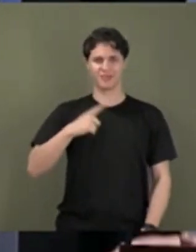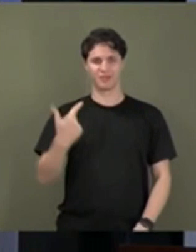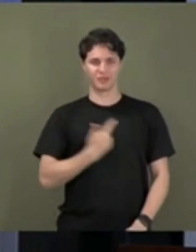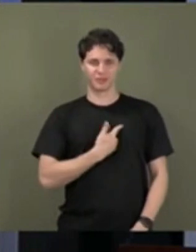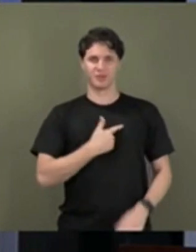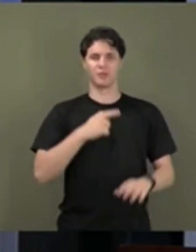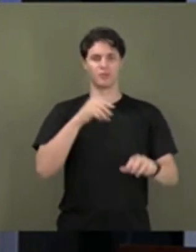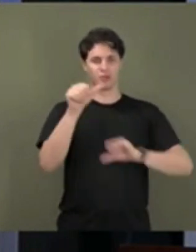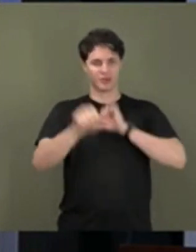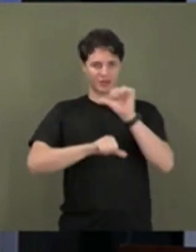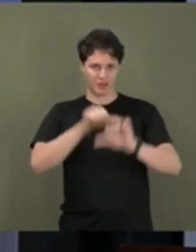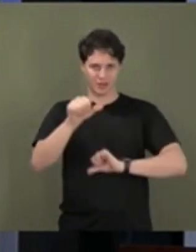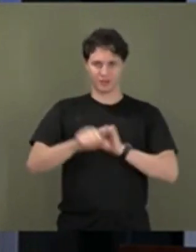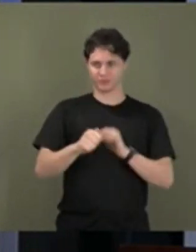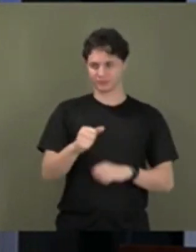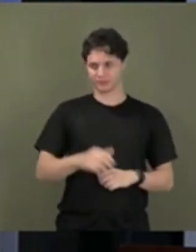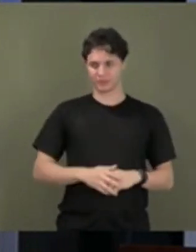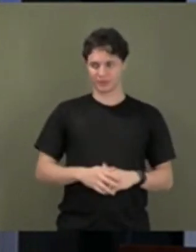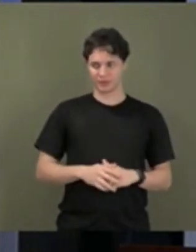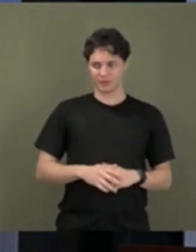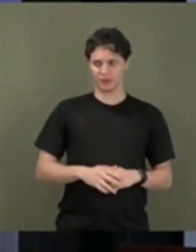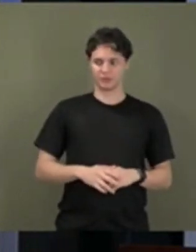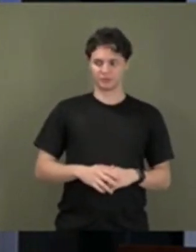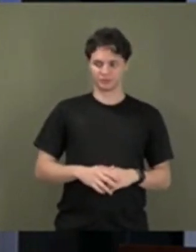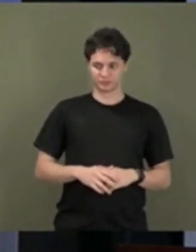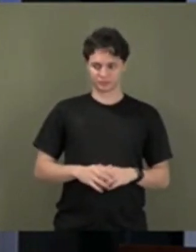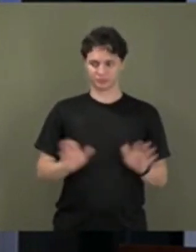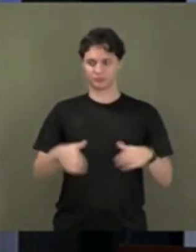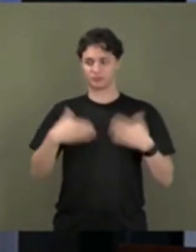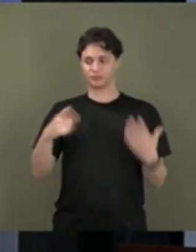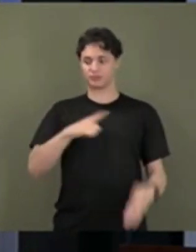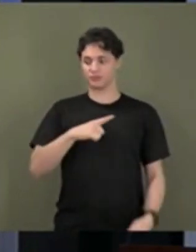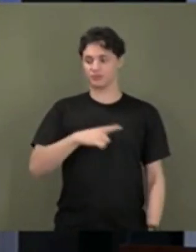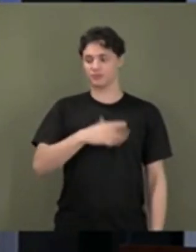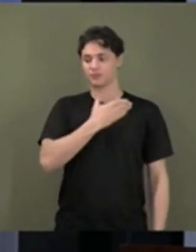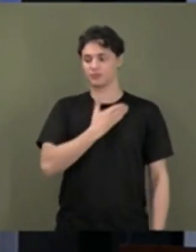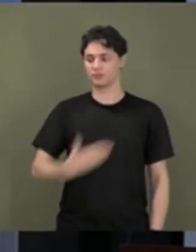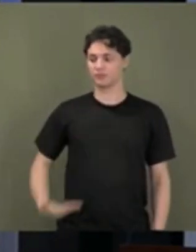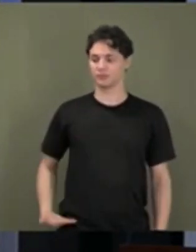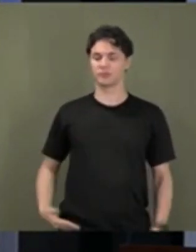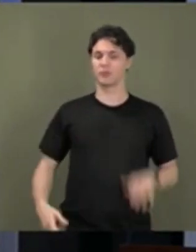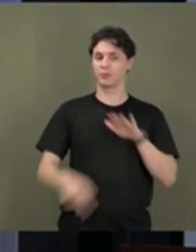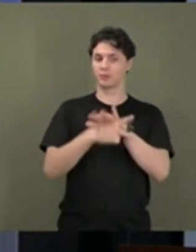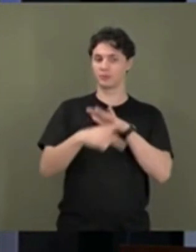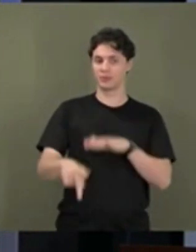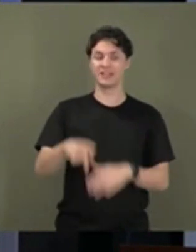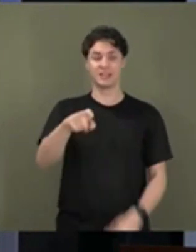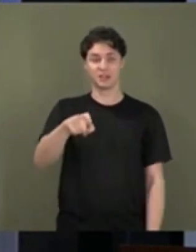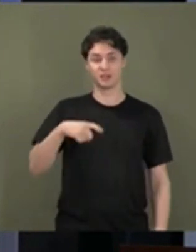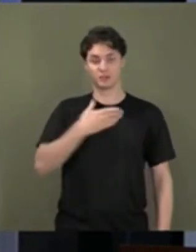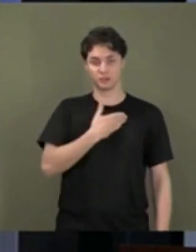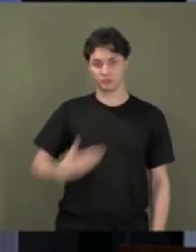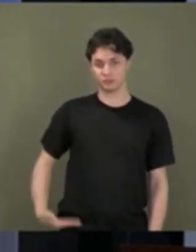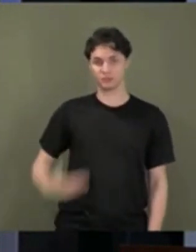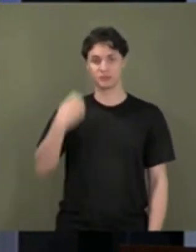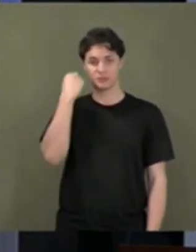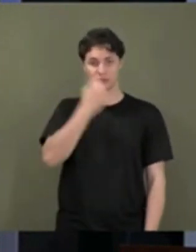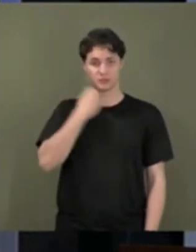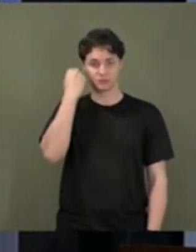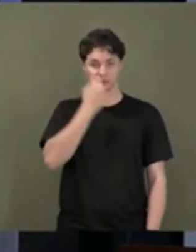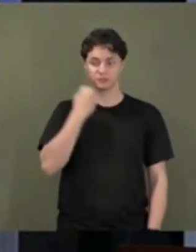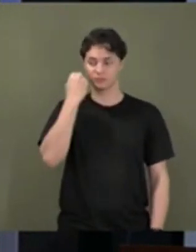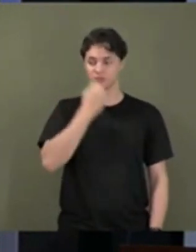TV educativa e fui no governo do saudoso ex-governador e ex-senador da República,